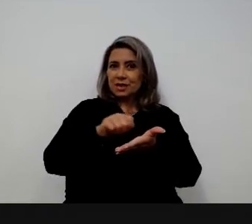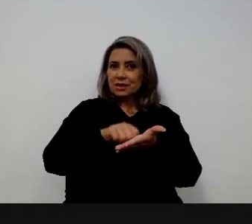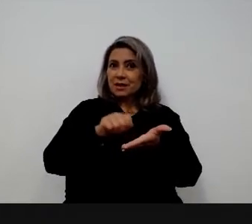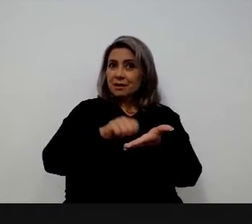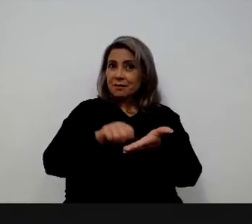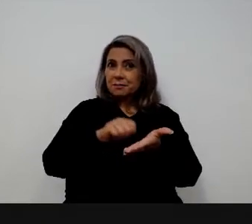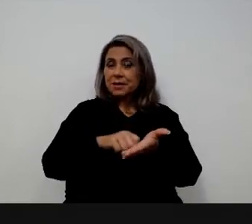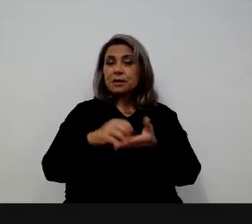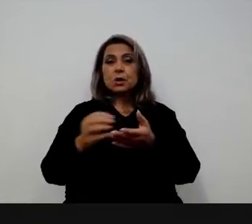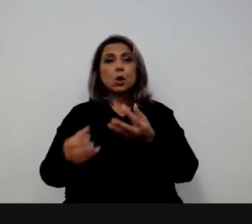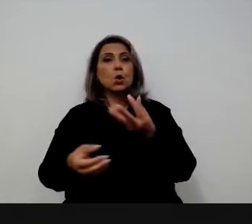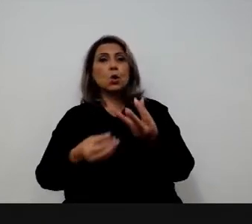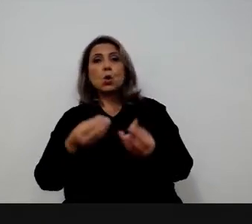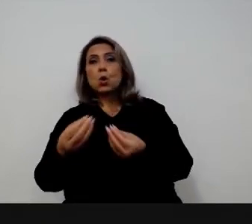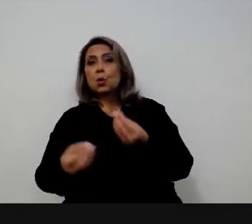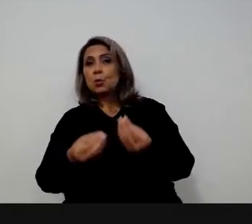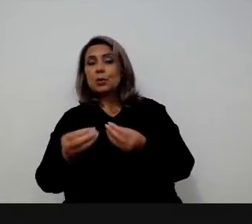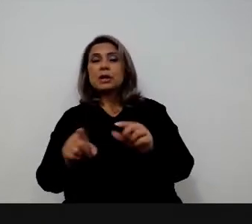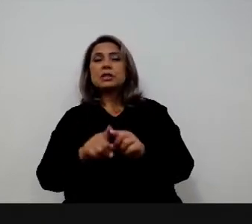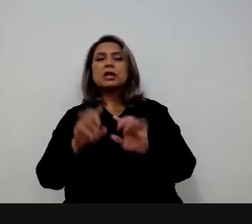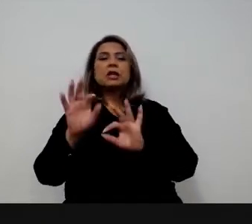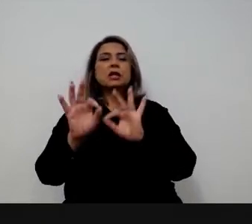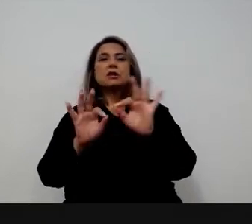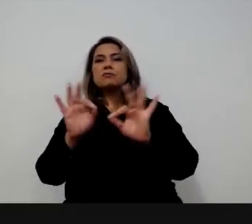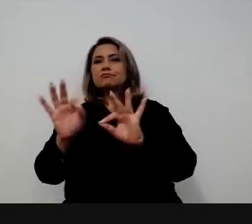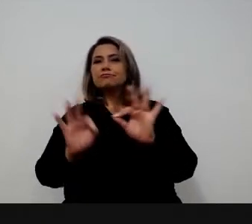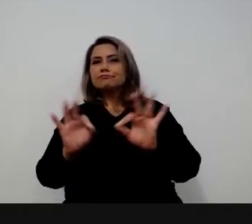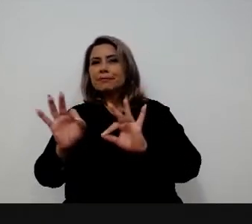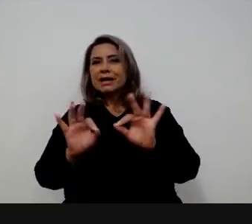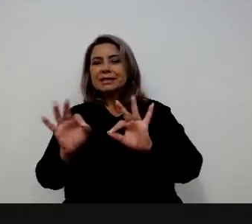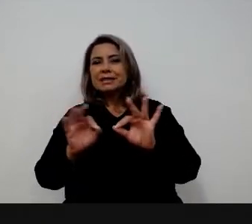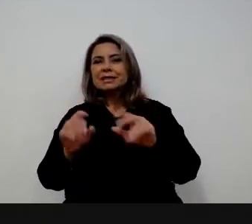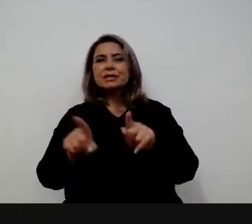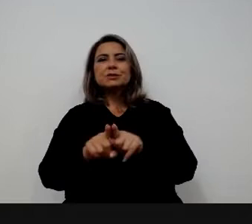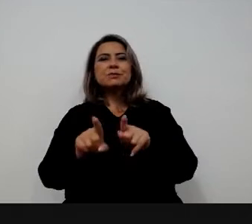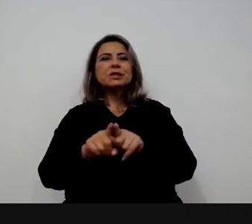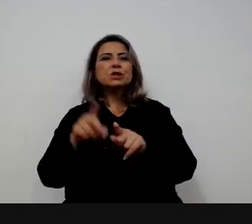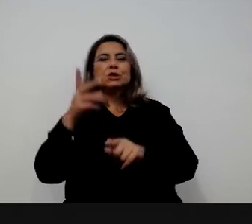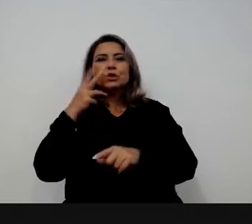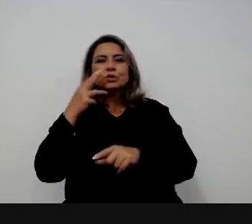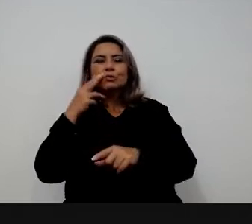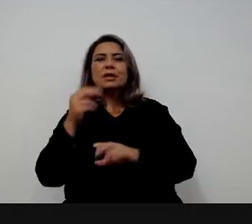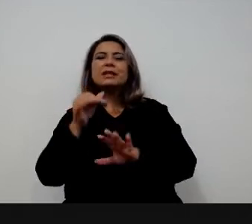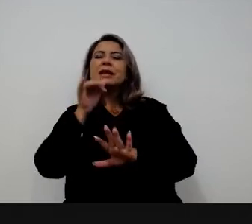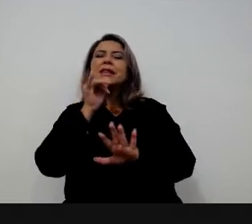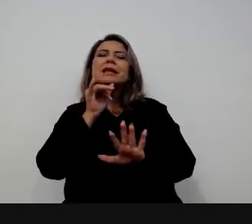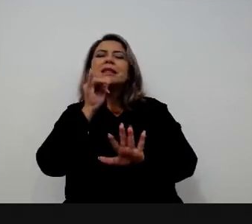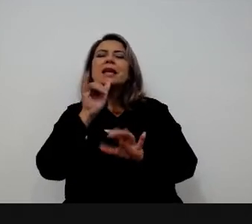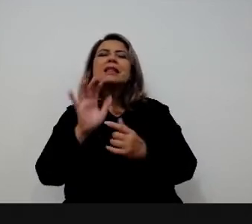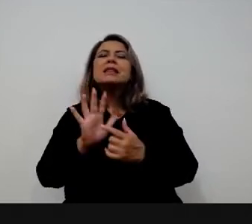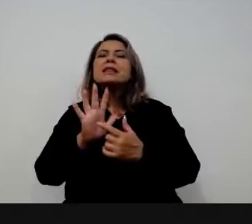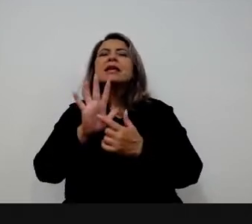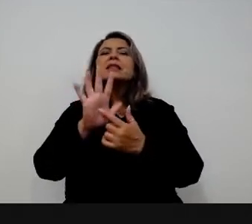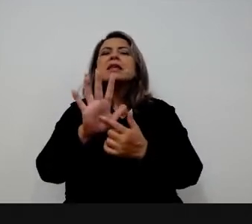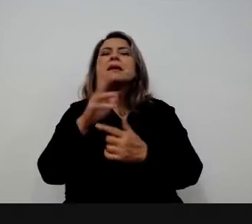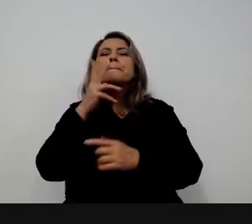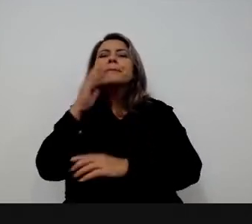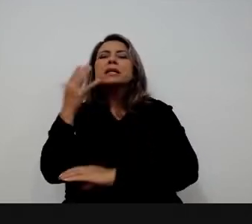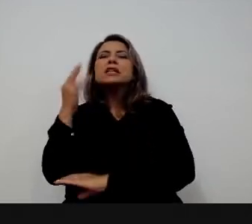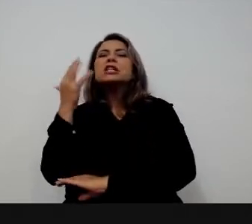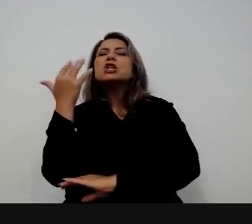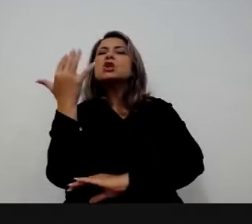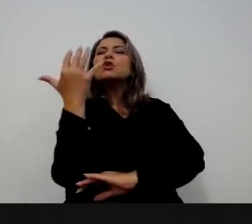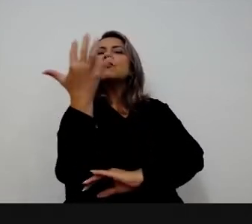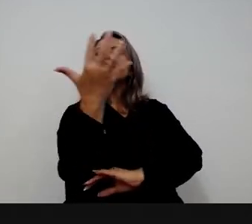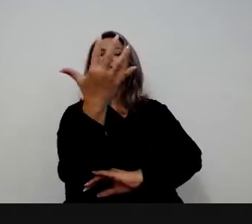seja pela forma como existe uma organização dos recursos naturais, comunitários. Então, o exemplo que ele dá é como que as florestas são